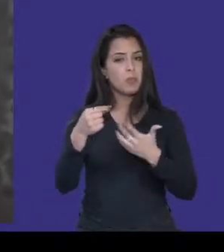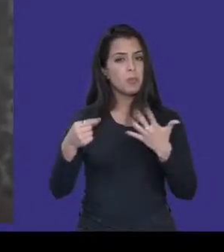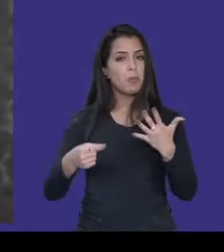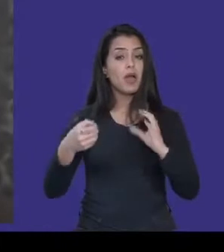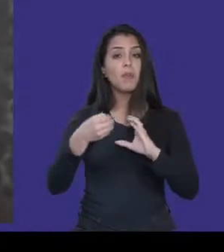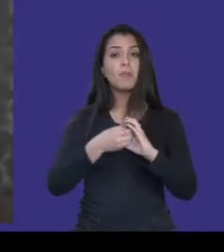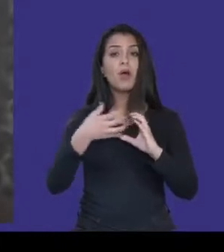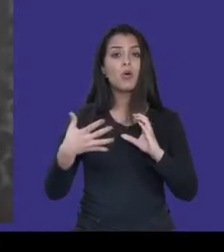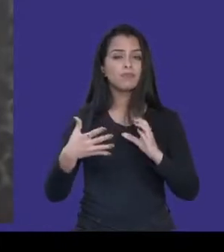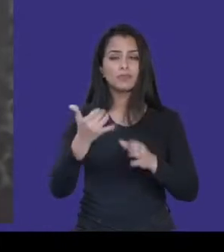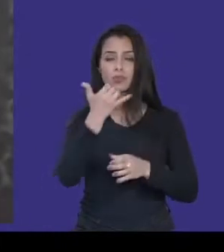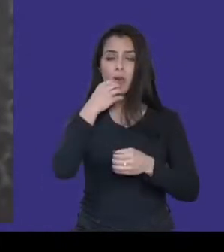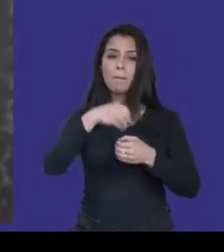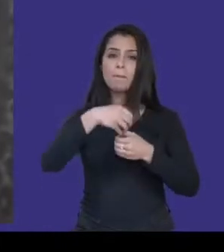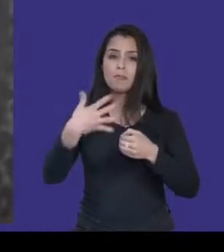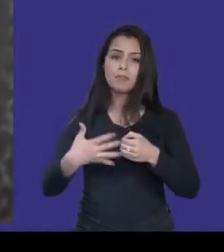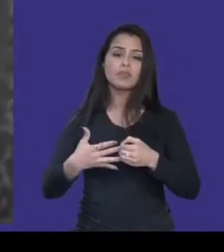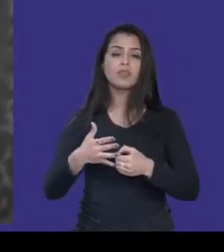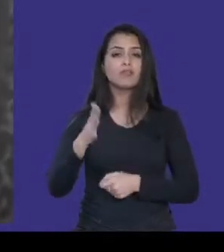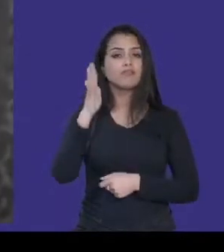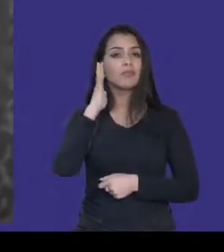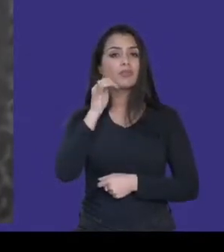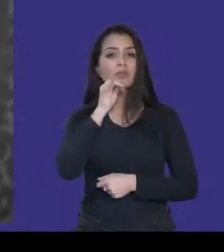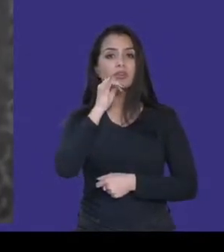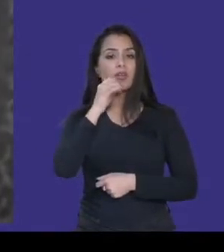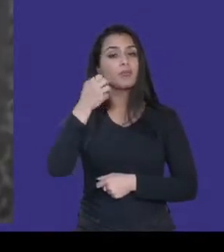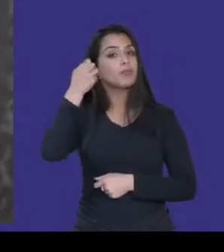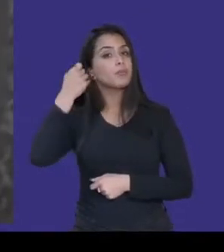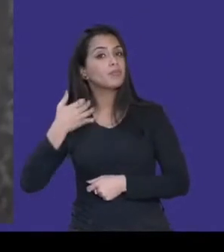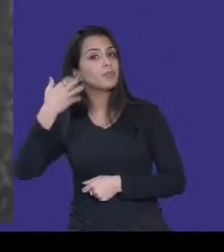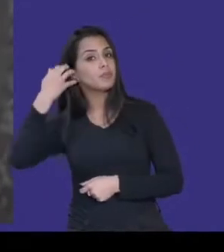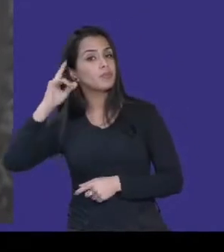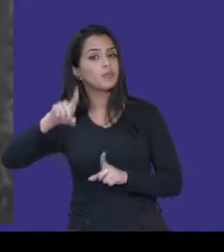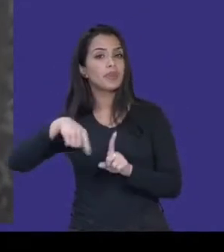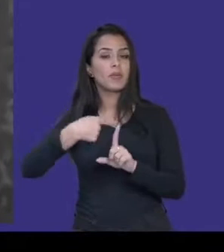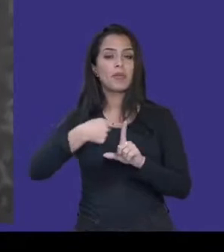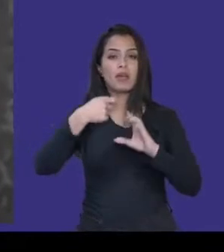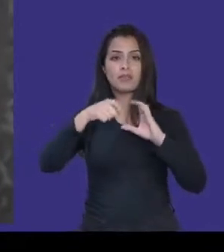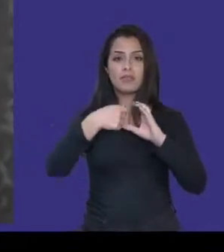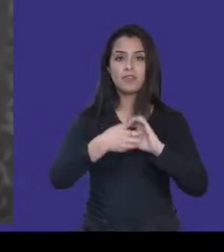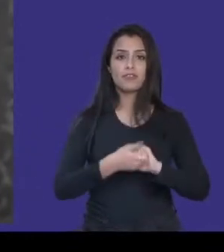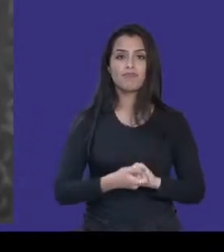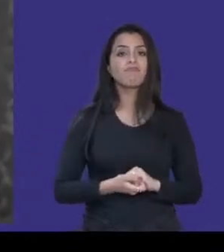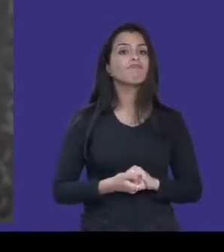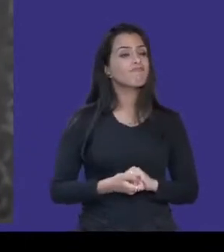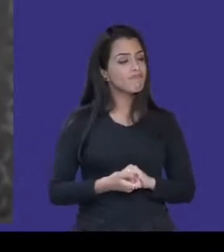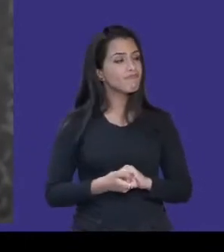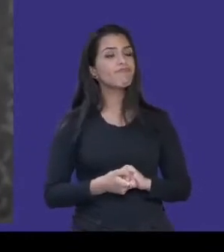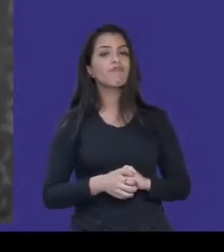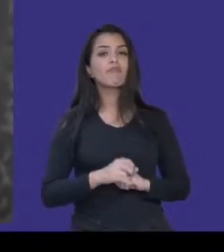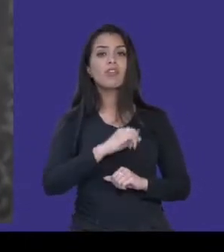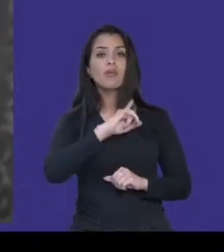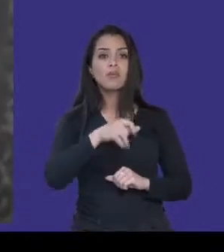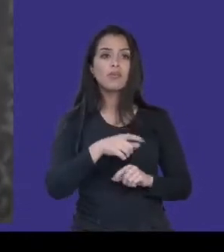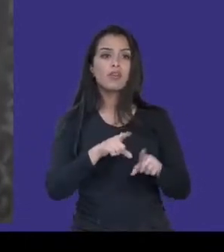Por exemplo, áudio e vídeo. E aí, aproveitando o gancho, a gente deve fornecer um media player